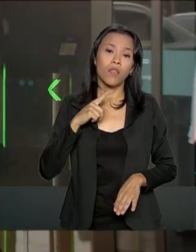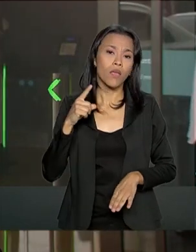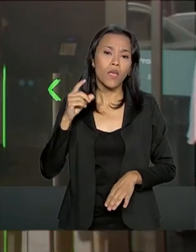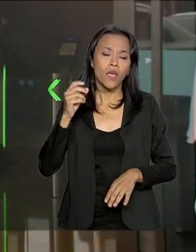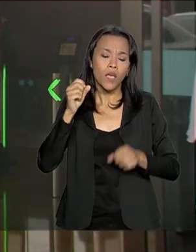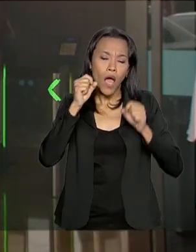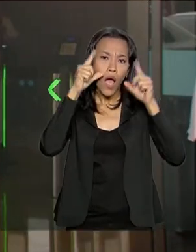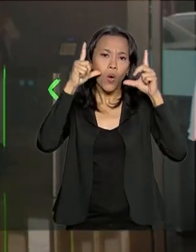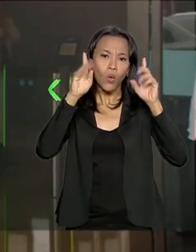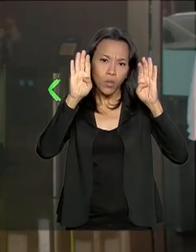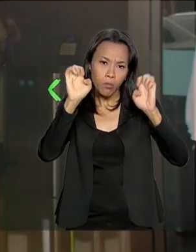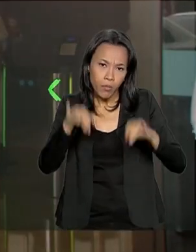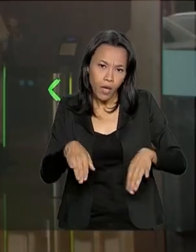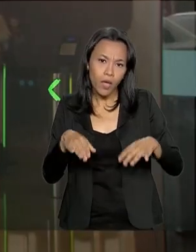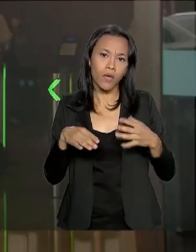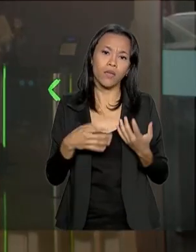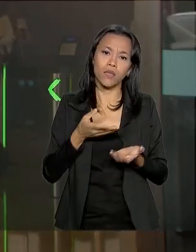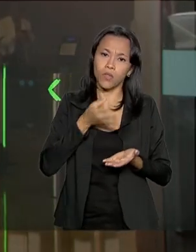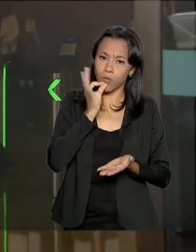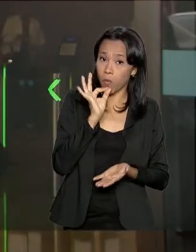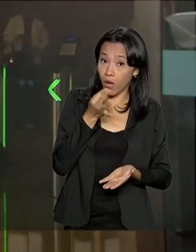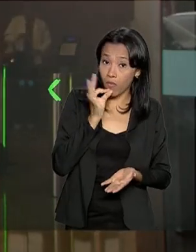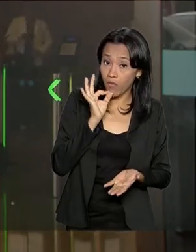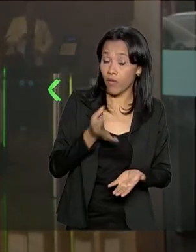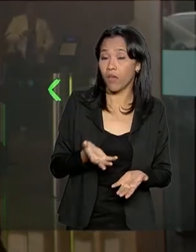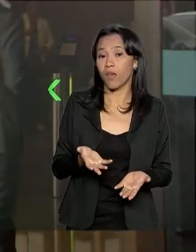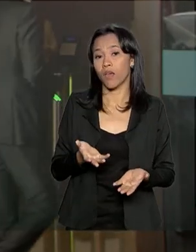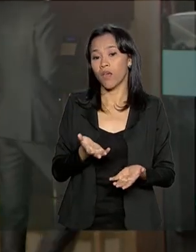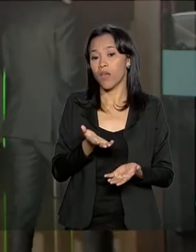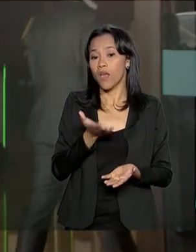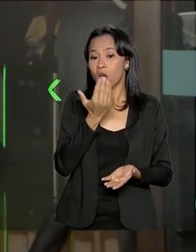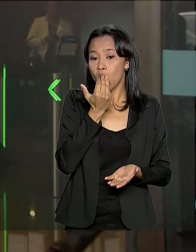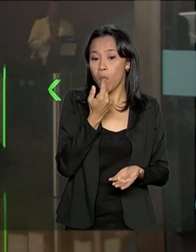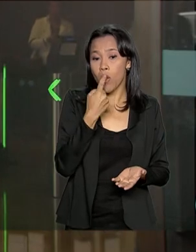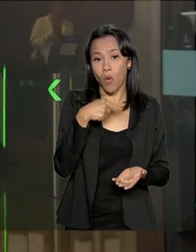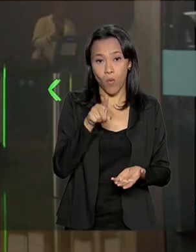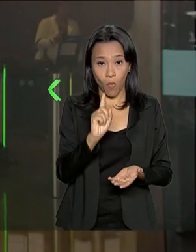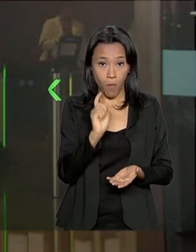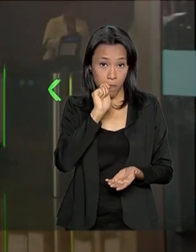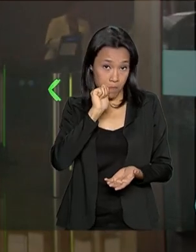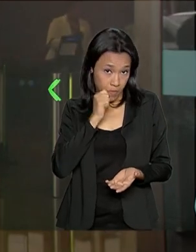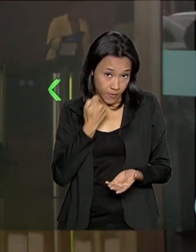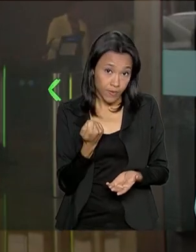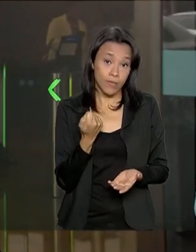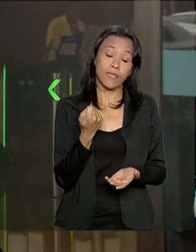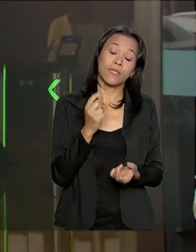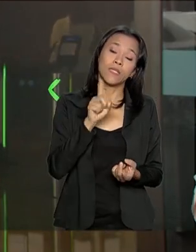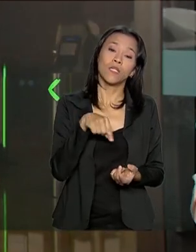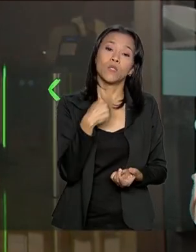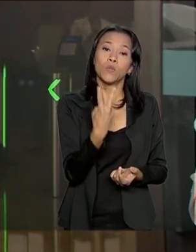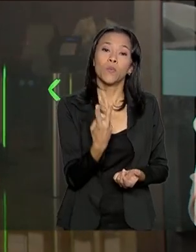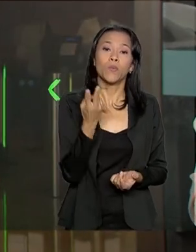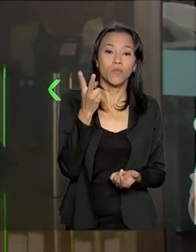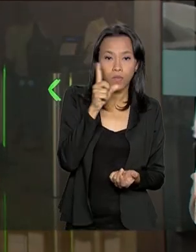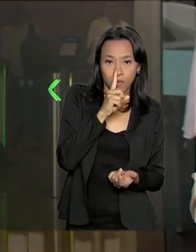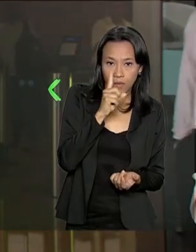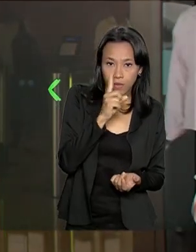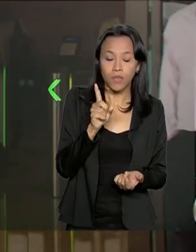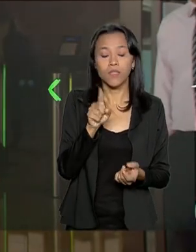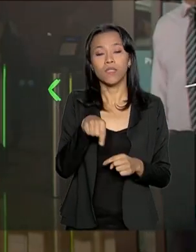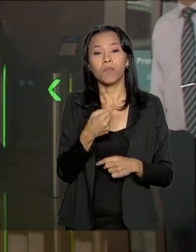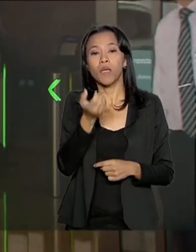acordou bem, está bem disposto. Tomou o café da manhã, comeu um pãozinho francês, também duas bolachas e frutas